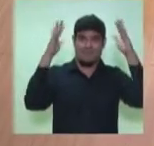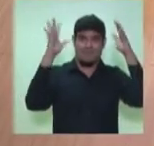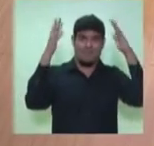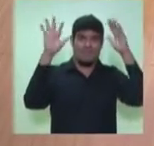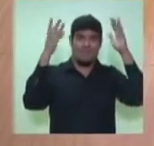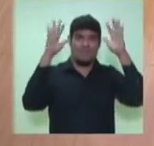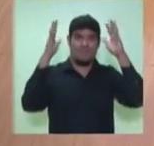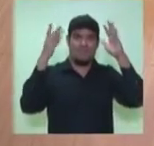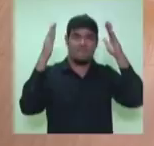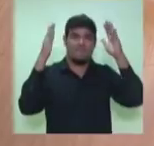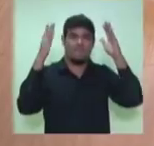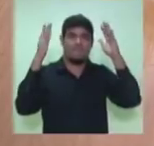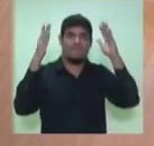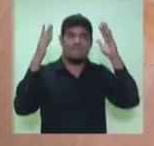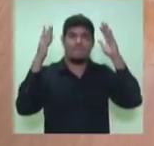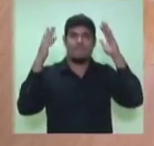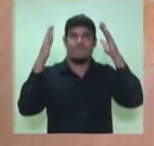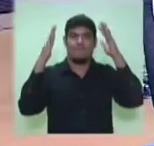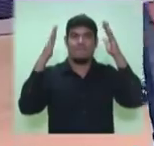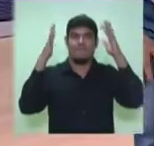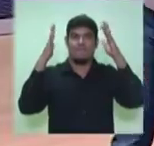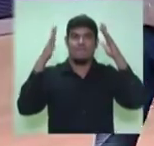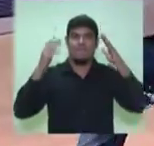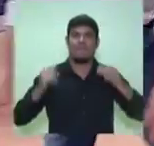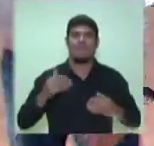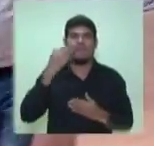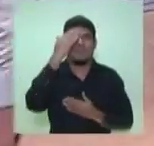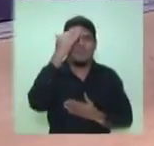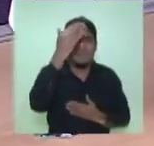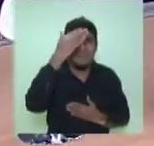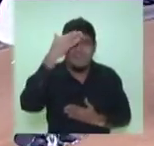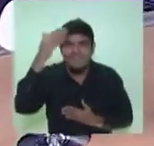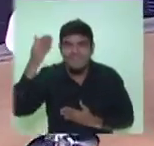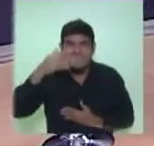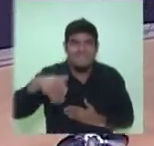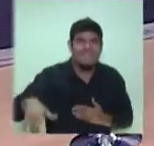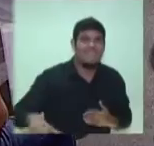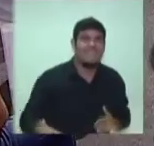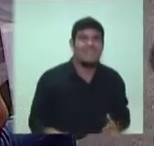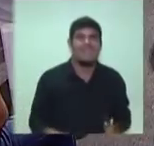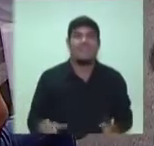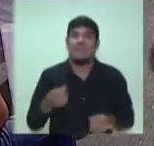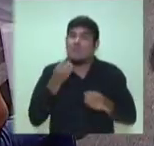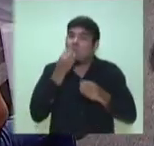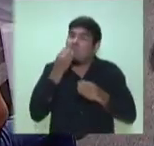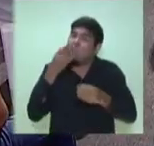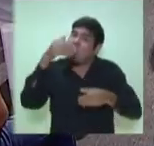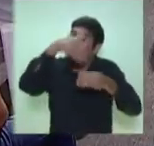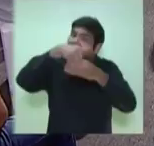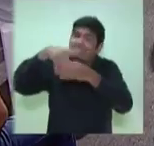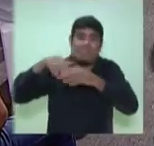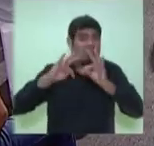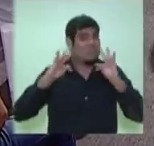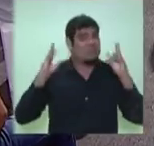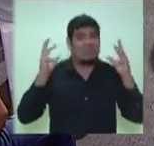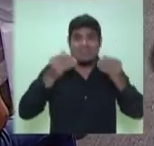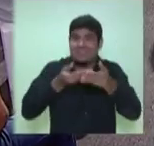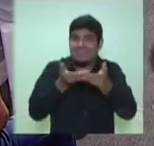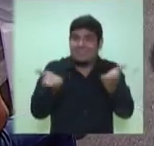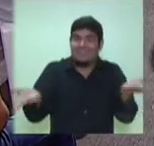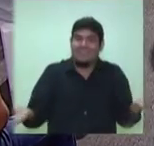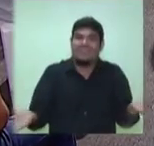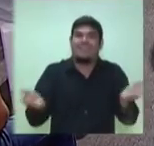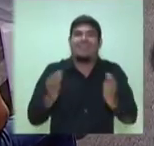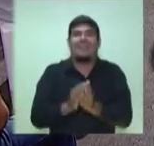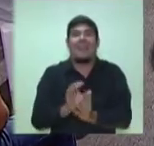Obrigado a você. Obrigado, Marcelo. Felicidades. Muito obrigado. Então, uma ótima eleição a todos. Você acompanhou aqui o debate da TV em